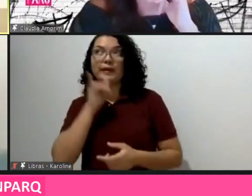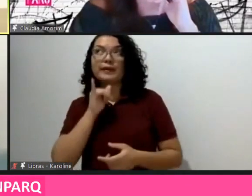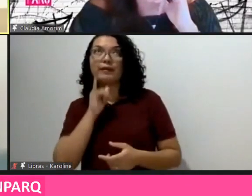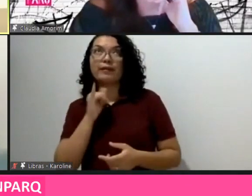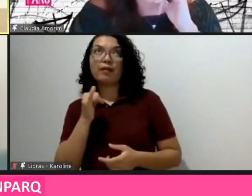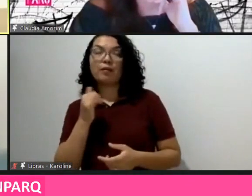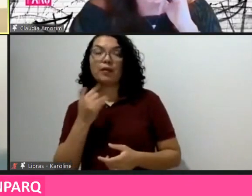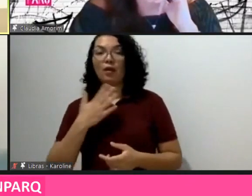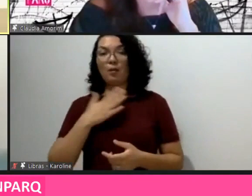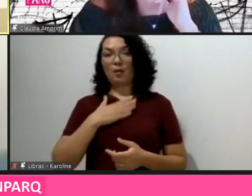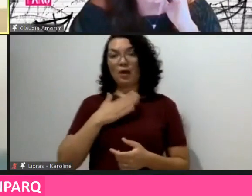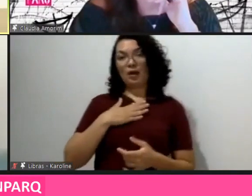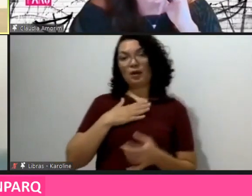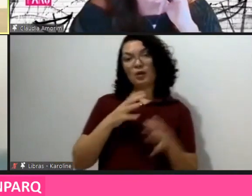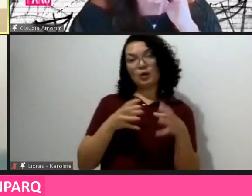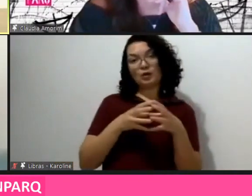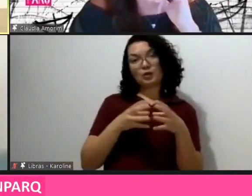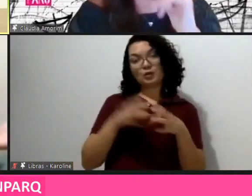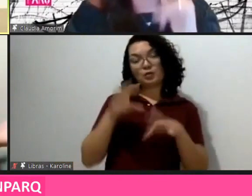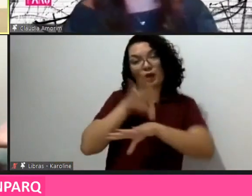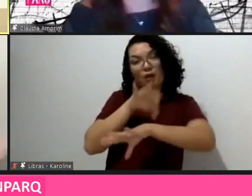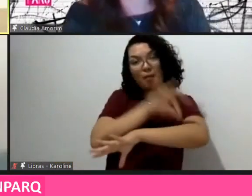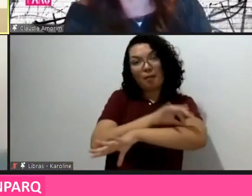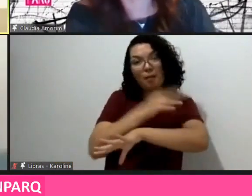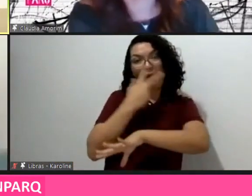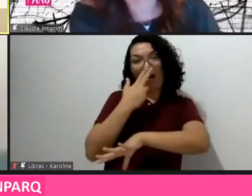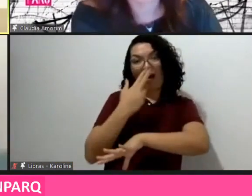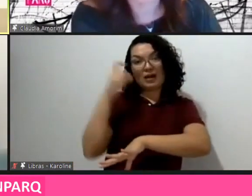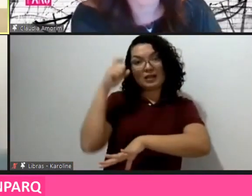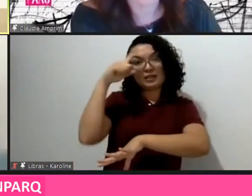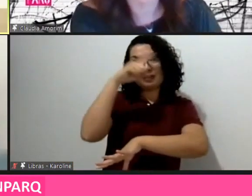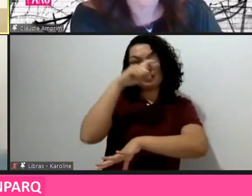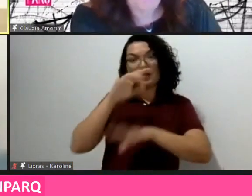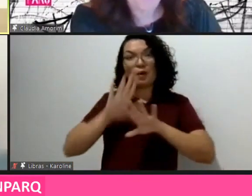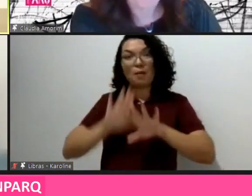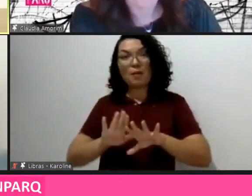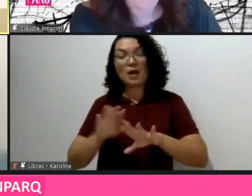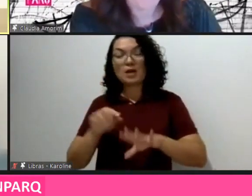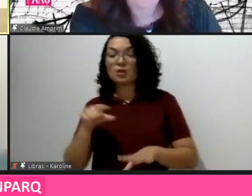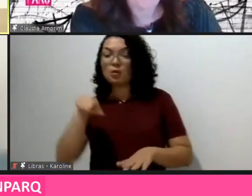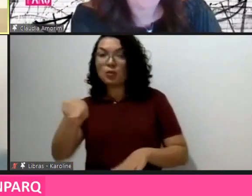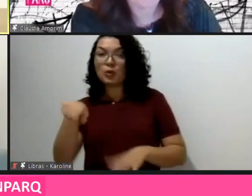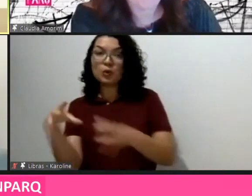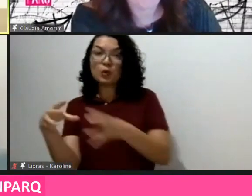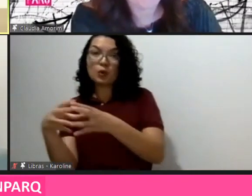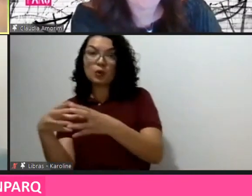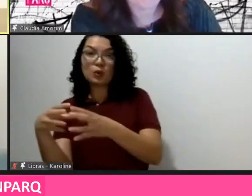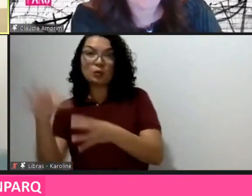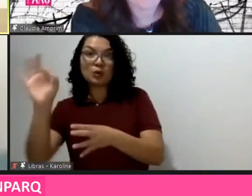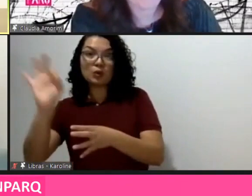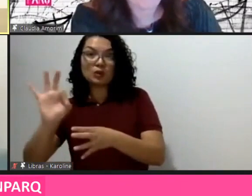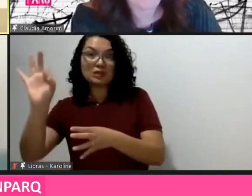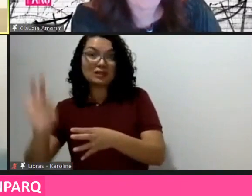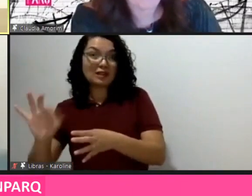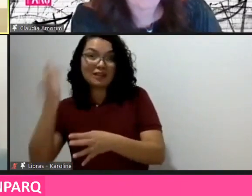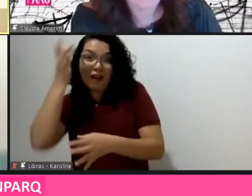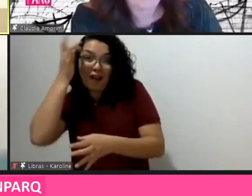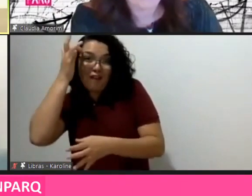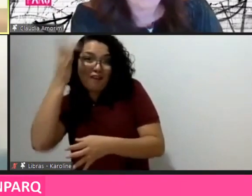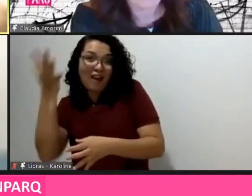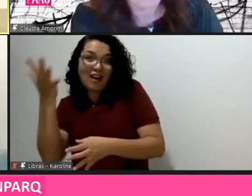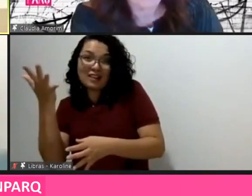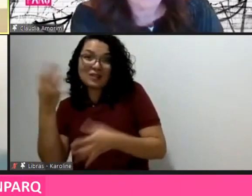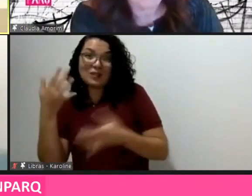lá em três semanas, entendeu? Então, talvez essa, acho que um instante em que há